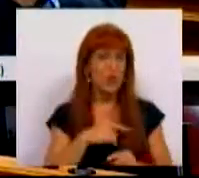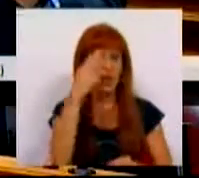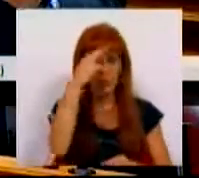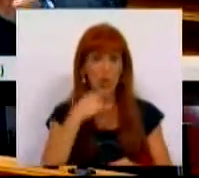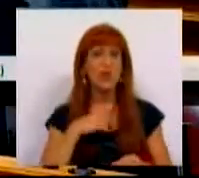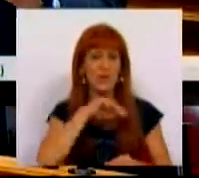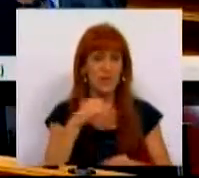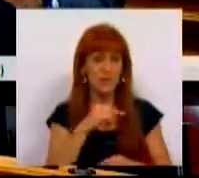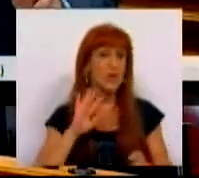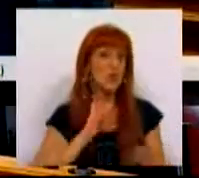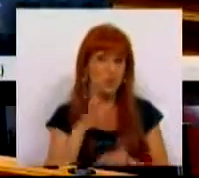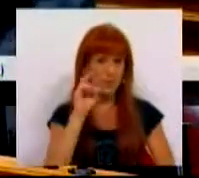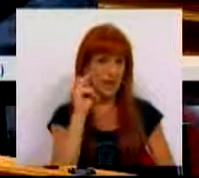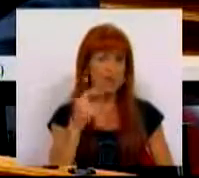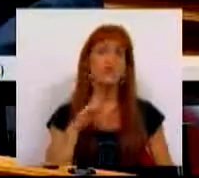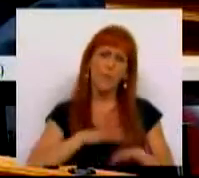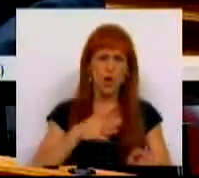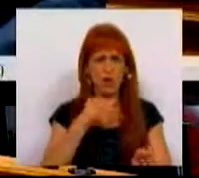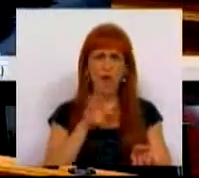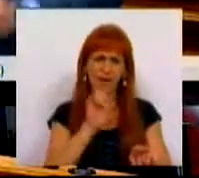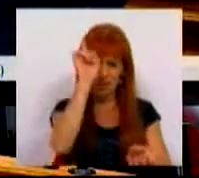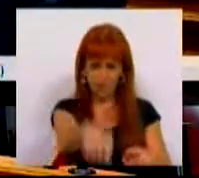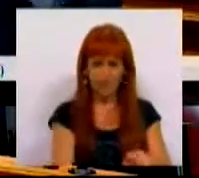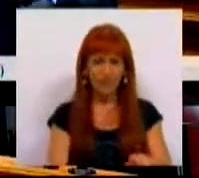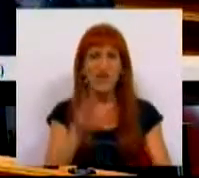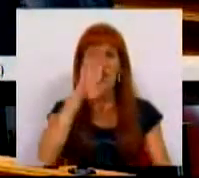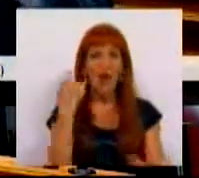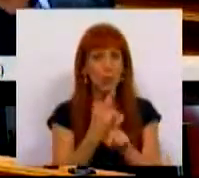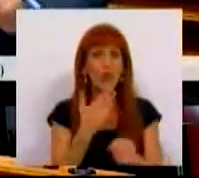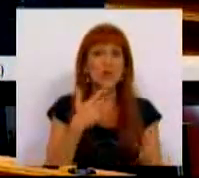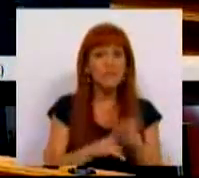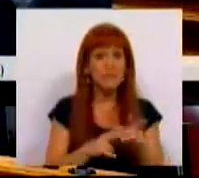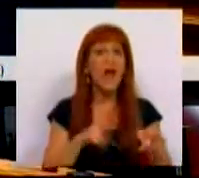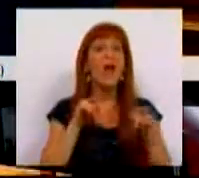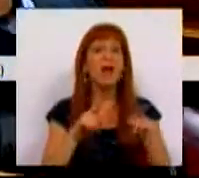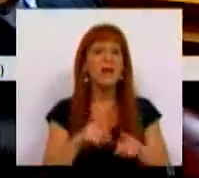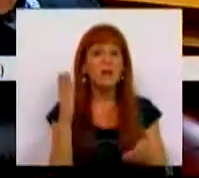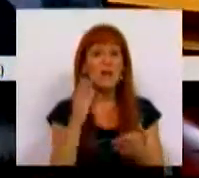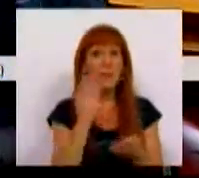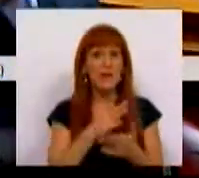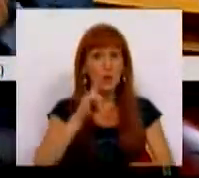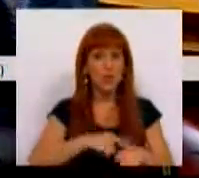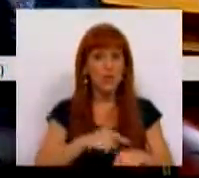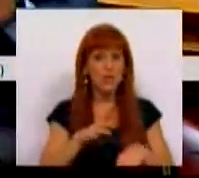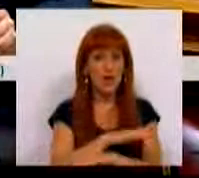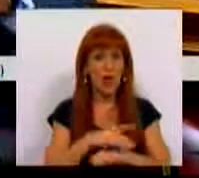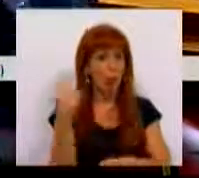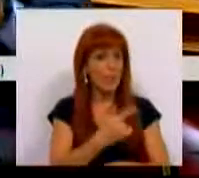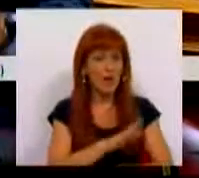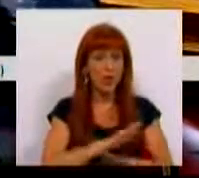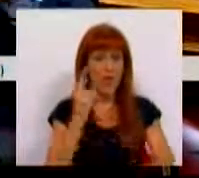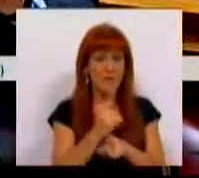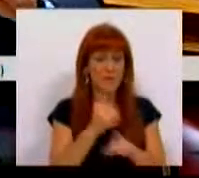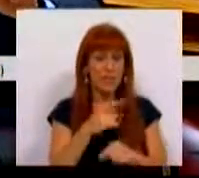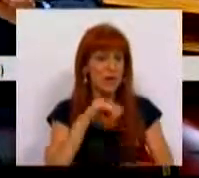histórico do salário mínimo na última década, ele leva-se ao Partido Socialista. E se alguma coisa é verdade, é que a partir do momento em que deixou de ser obrigatório